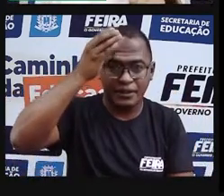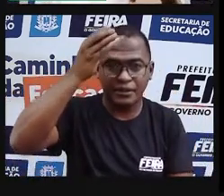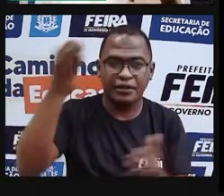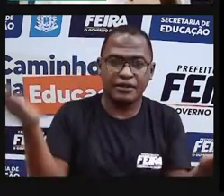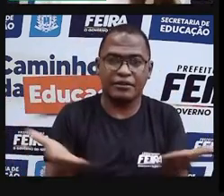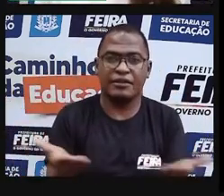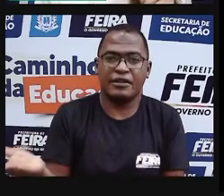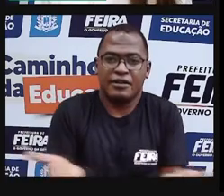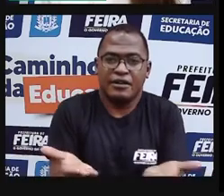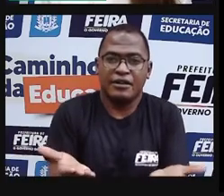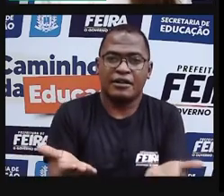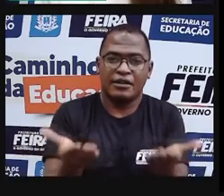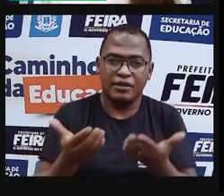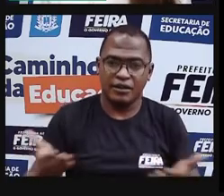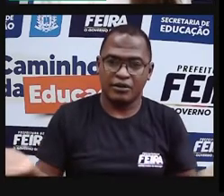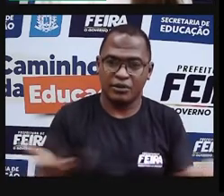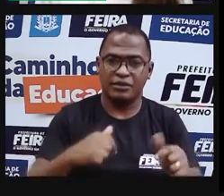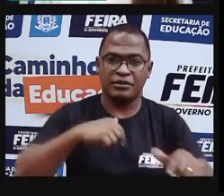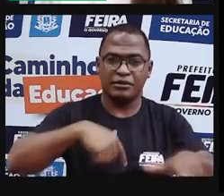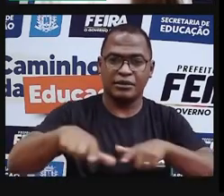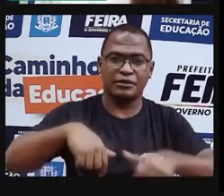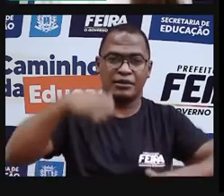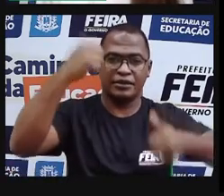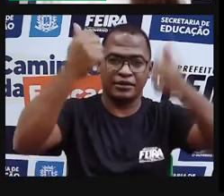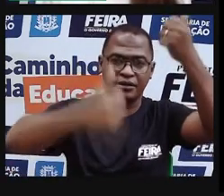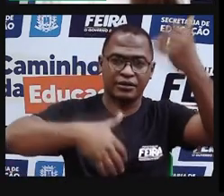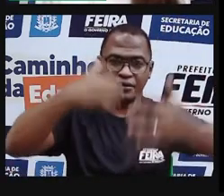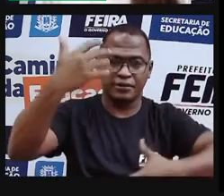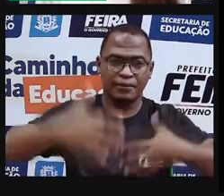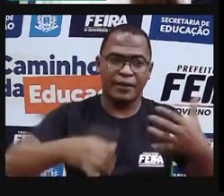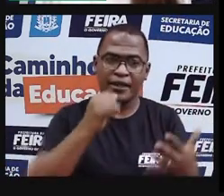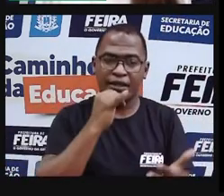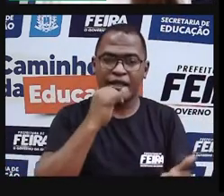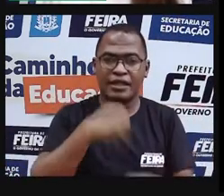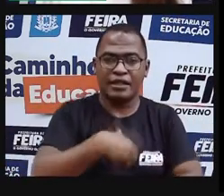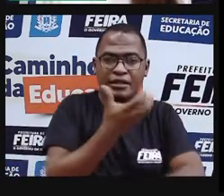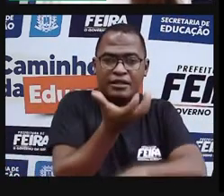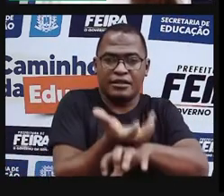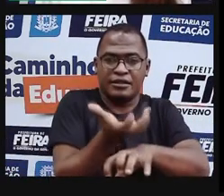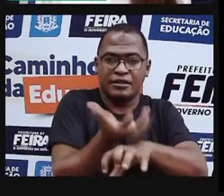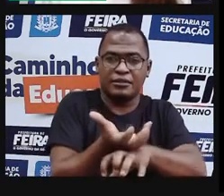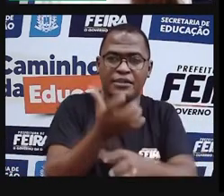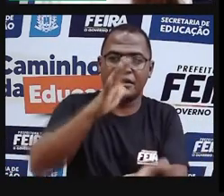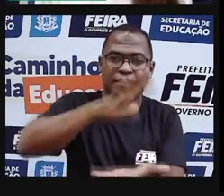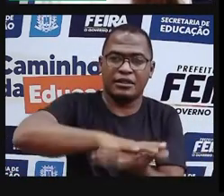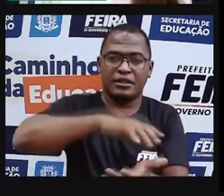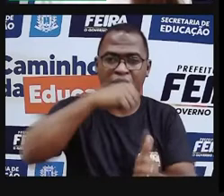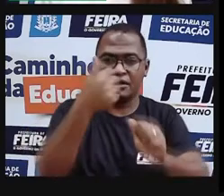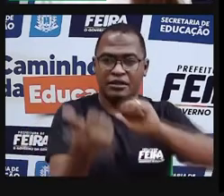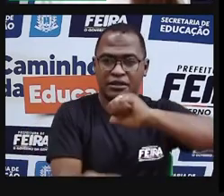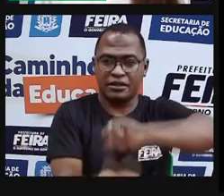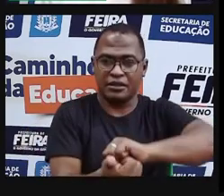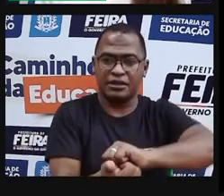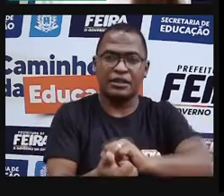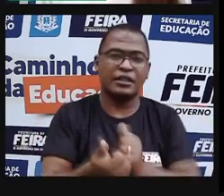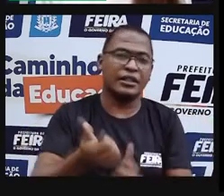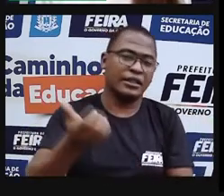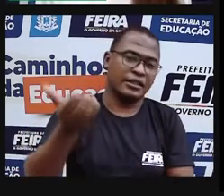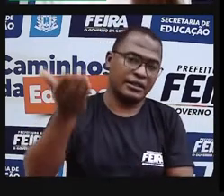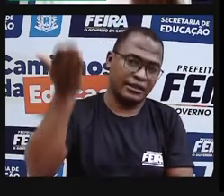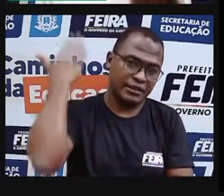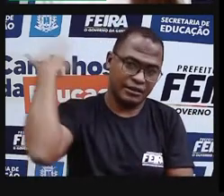que nós iremos trabalhar hoje a disciplina de artes. Semana passada nós